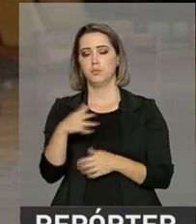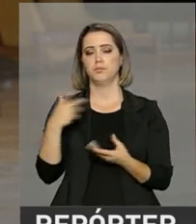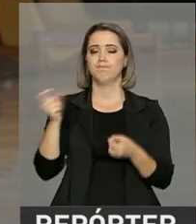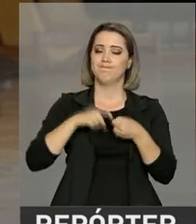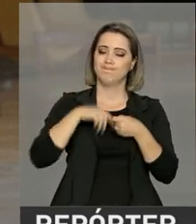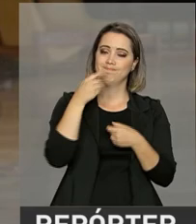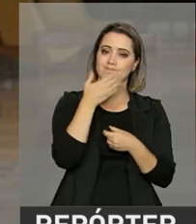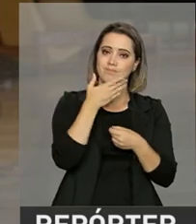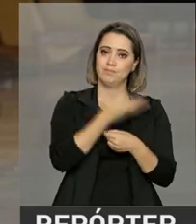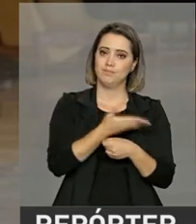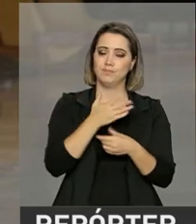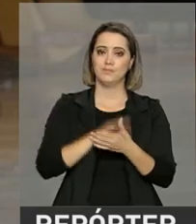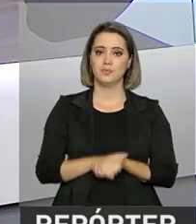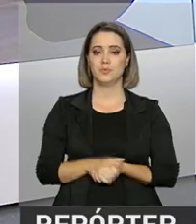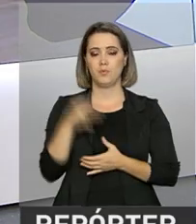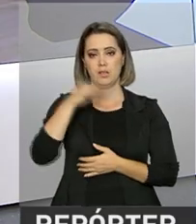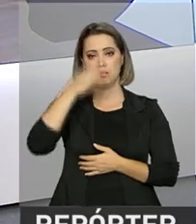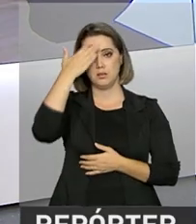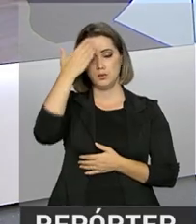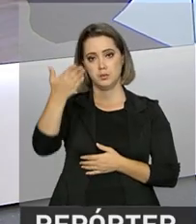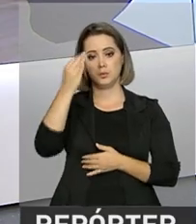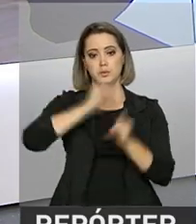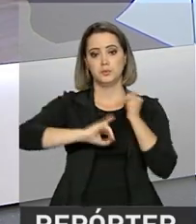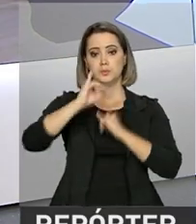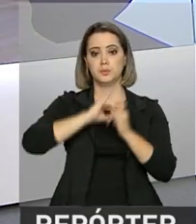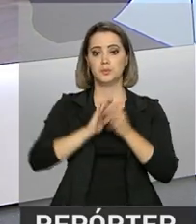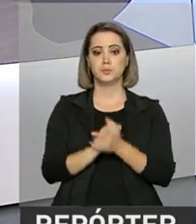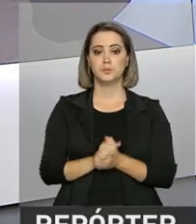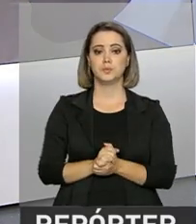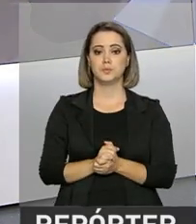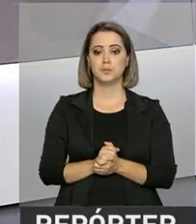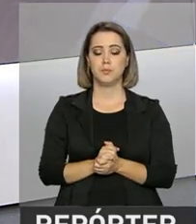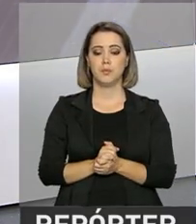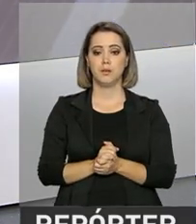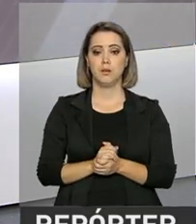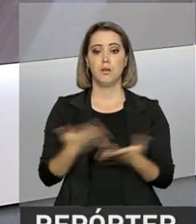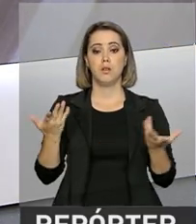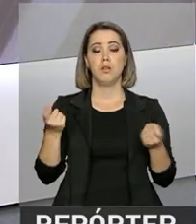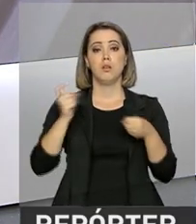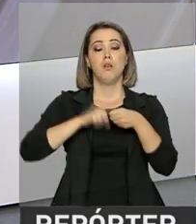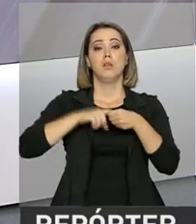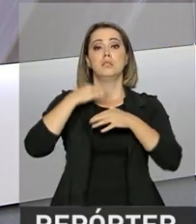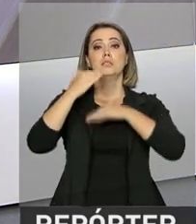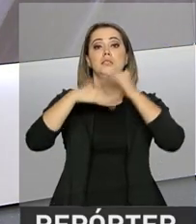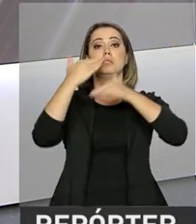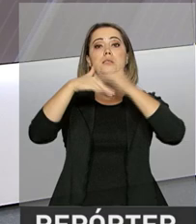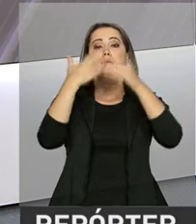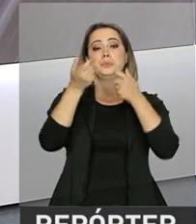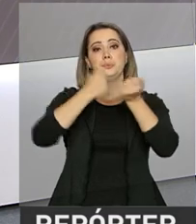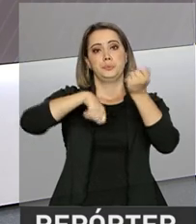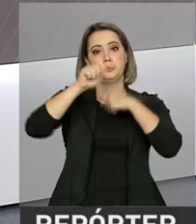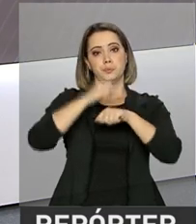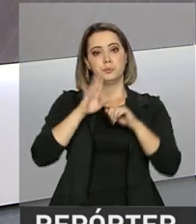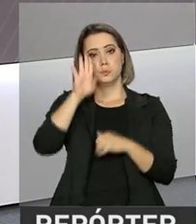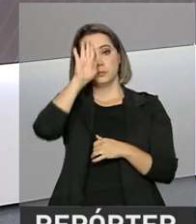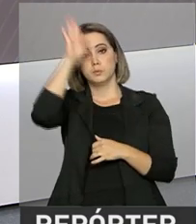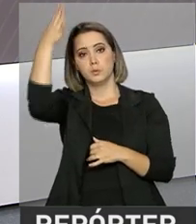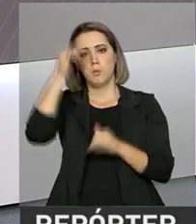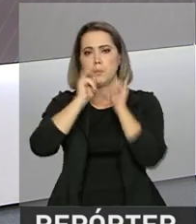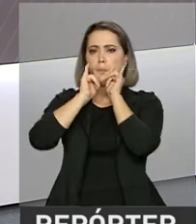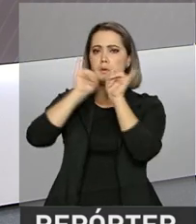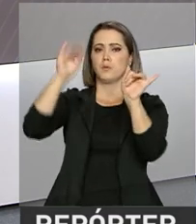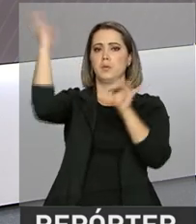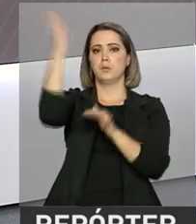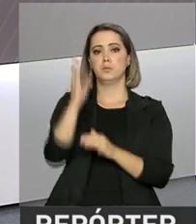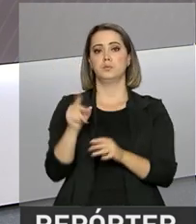você, Roberto. Tá certo, Ney. Obrigado pelas informações. E a retomada do crescimento econômico foi o principal recado dado